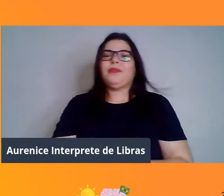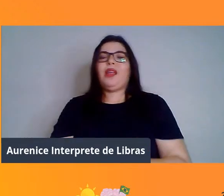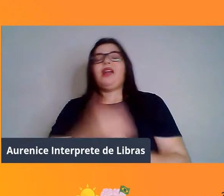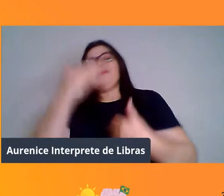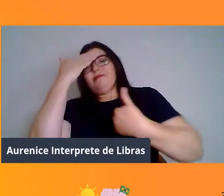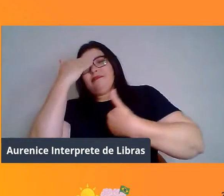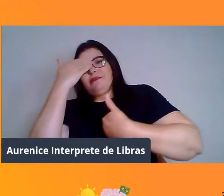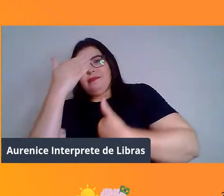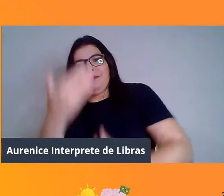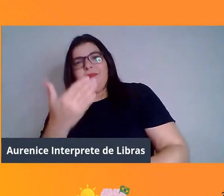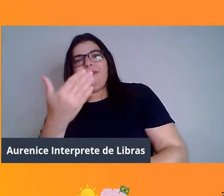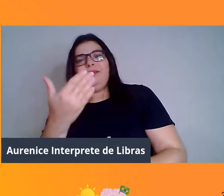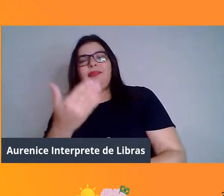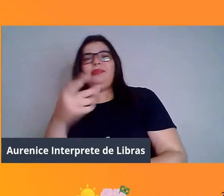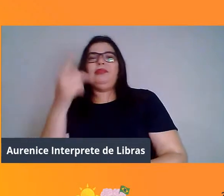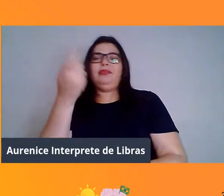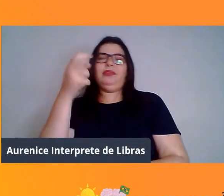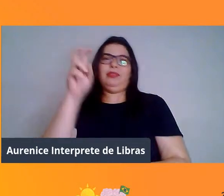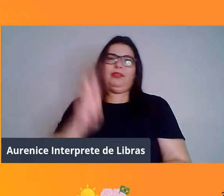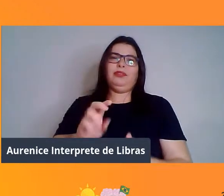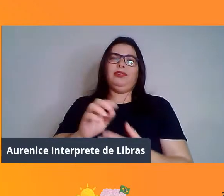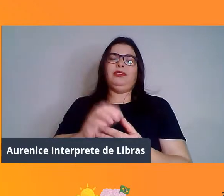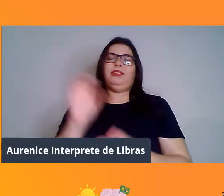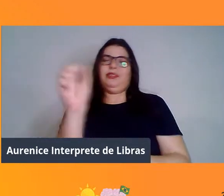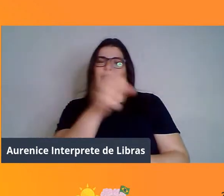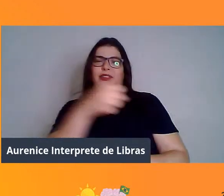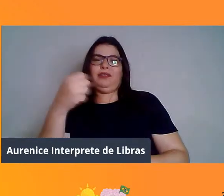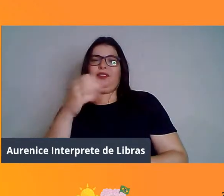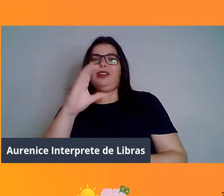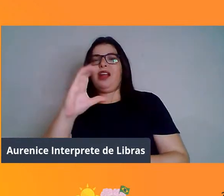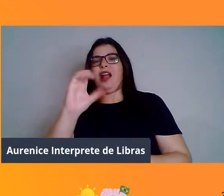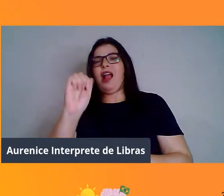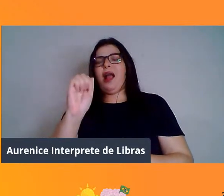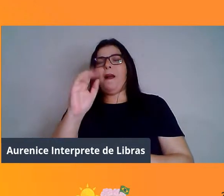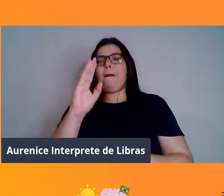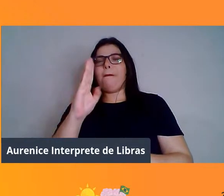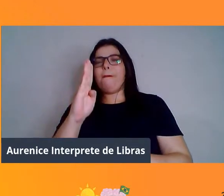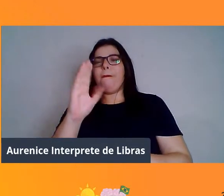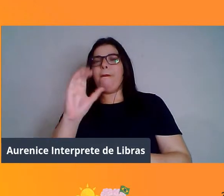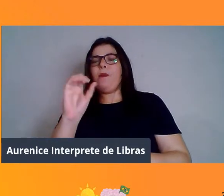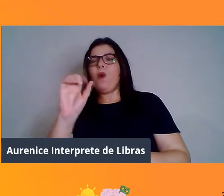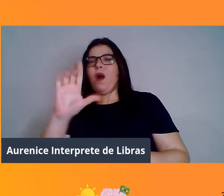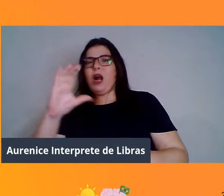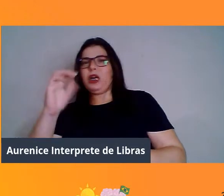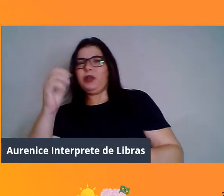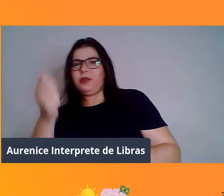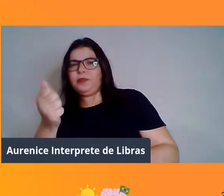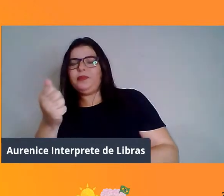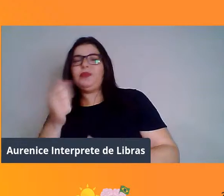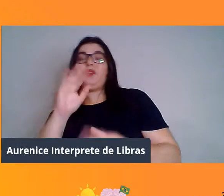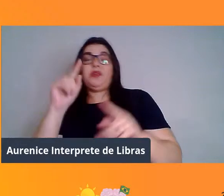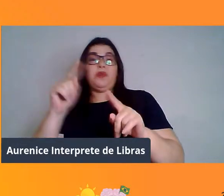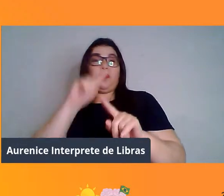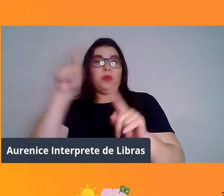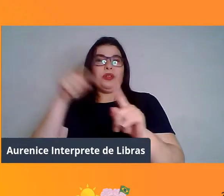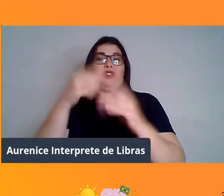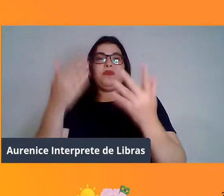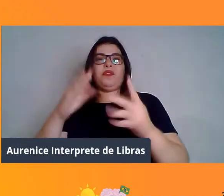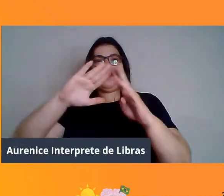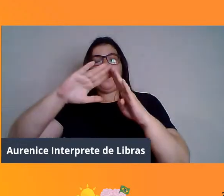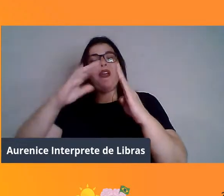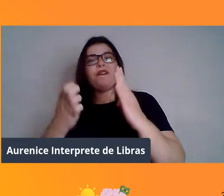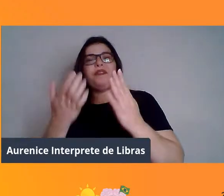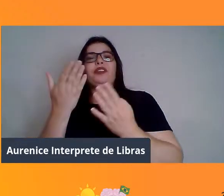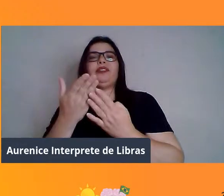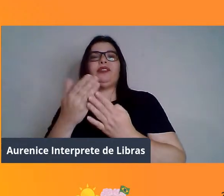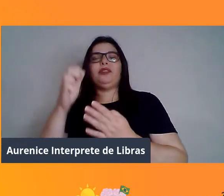mais uma vez ao patrocinador da gente aqui, Cabocla, né? Porque o objetivo do Pint of Science, que é um evento mundial, é trazer